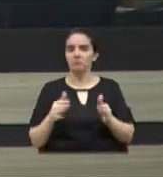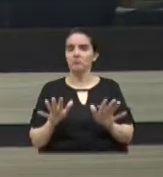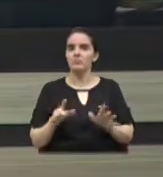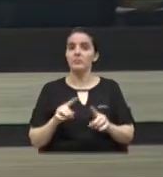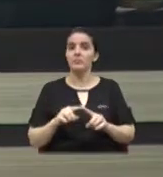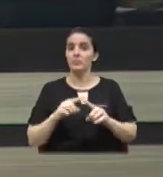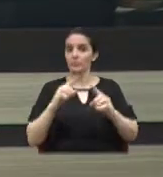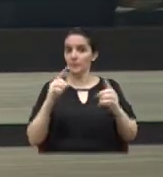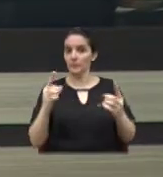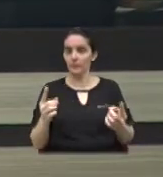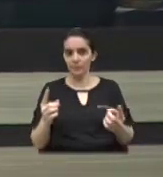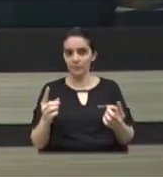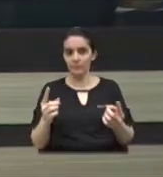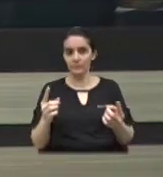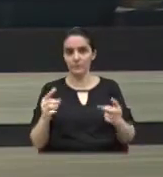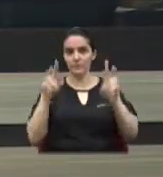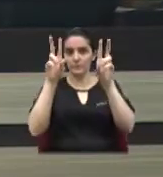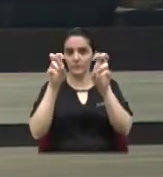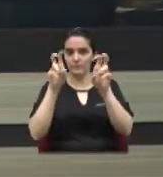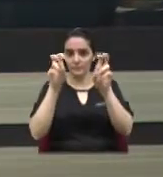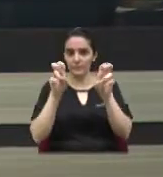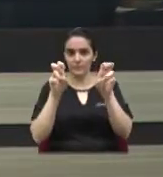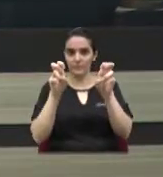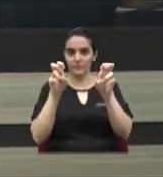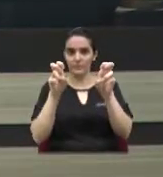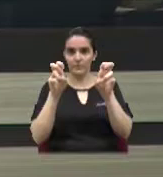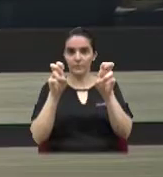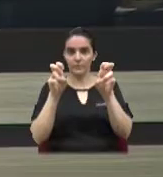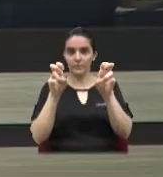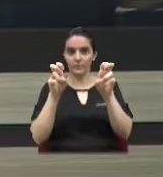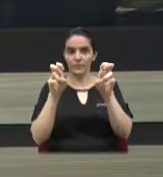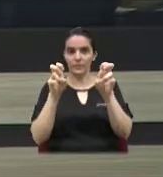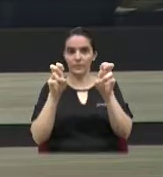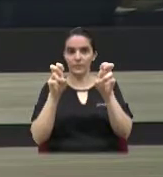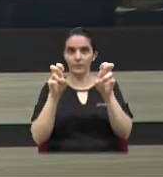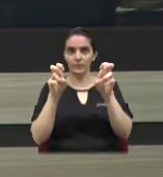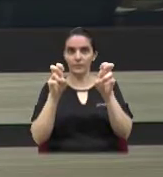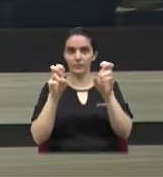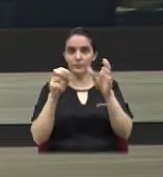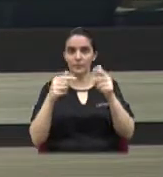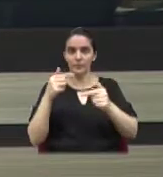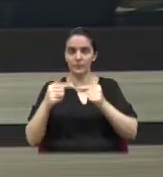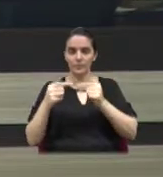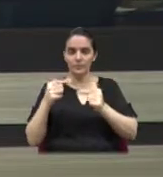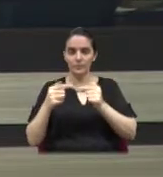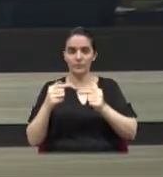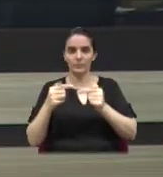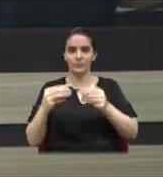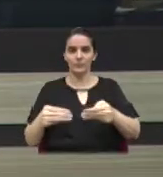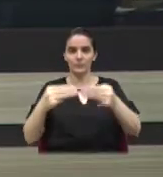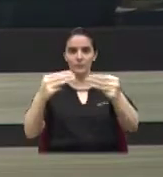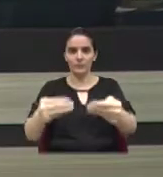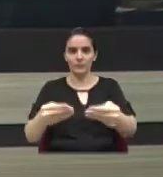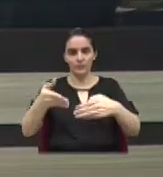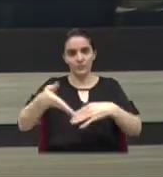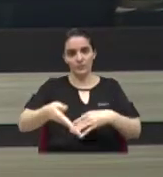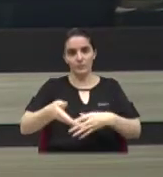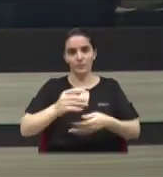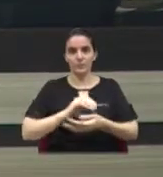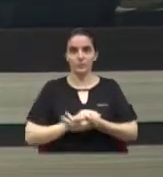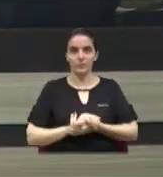desde que o assunto que esteja... Estamos discutindo uma moção nesse exato momento.